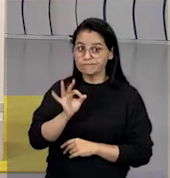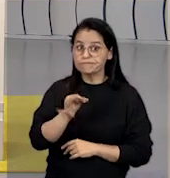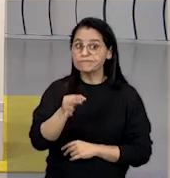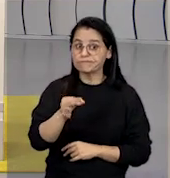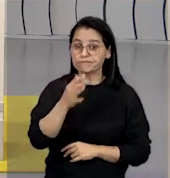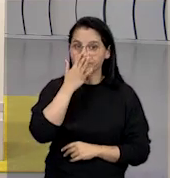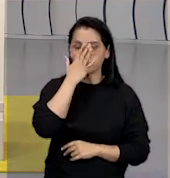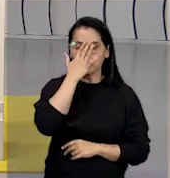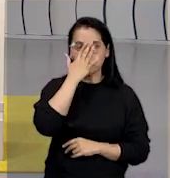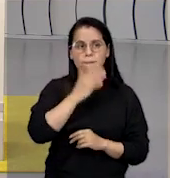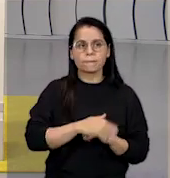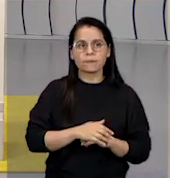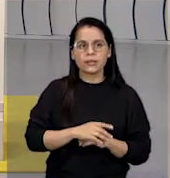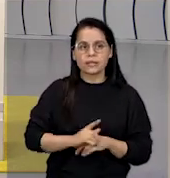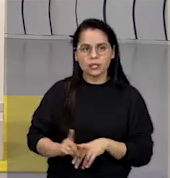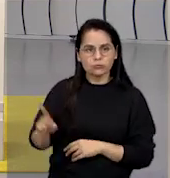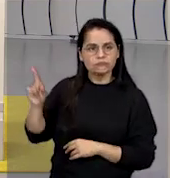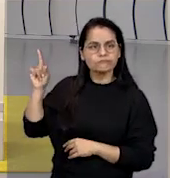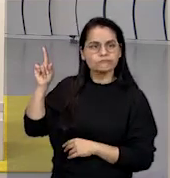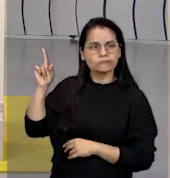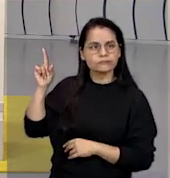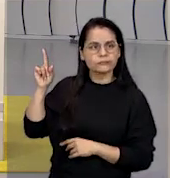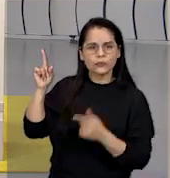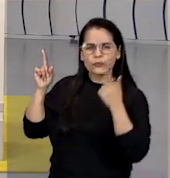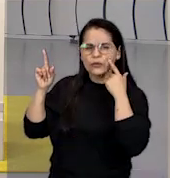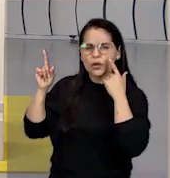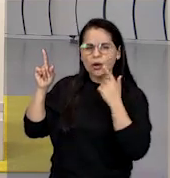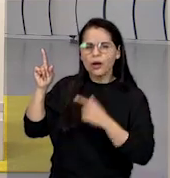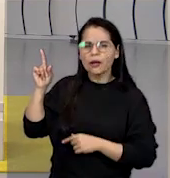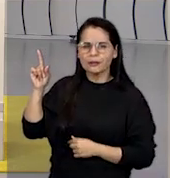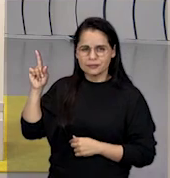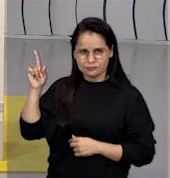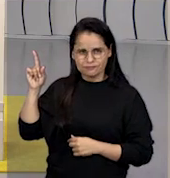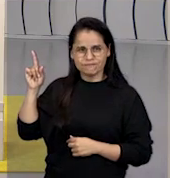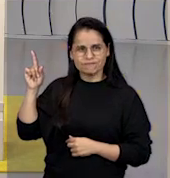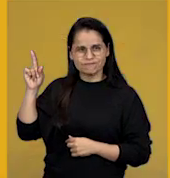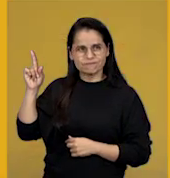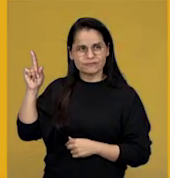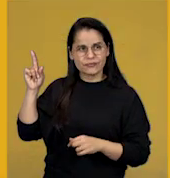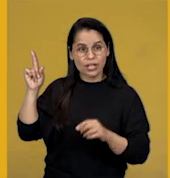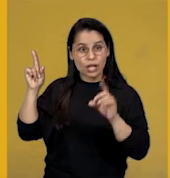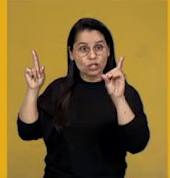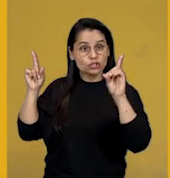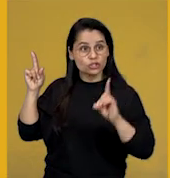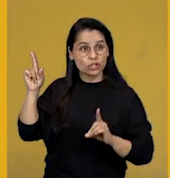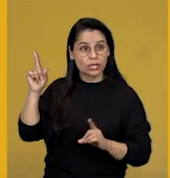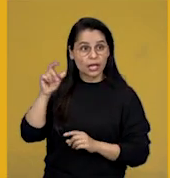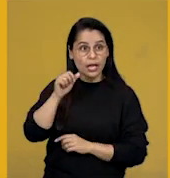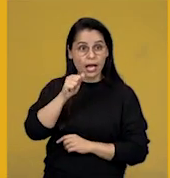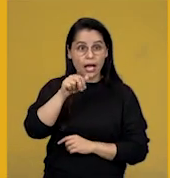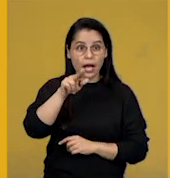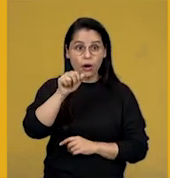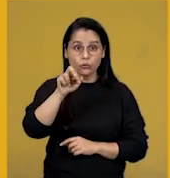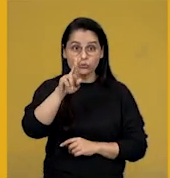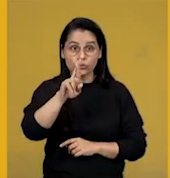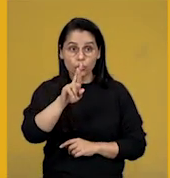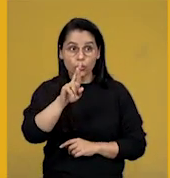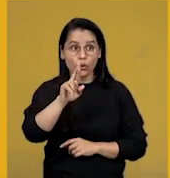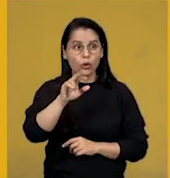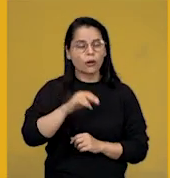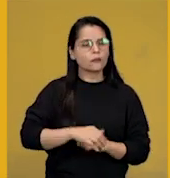E esses últimos cinco direitos aqui, olha lá. Direitos de autor, direito à educação.